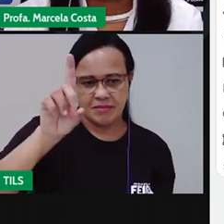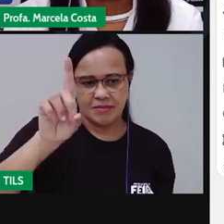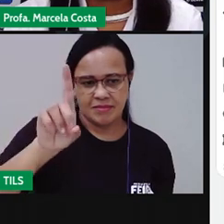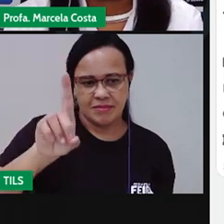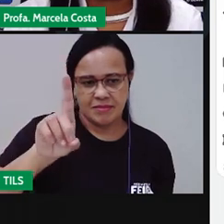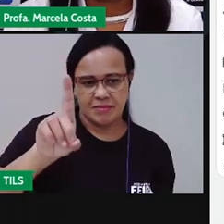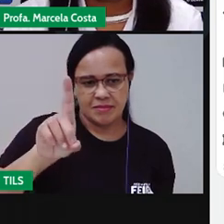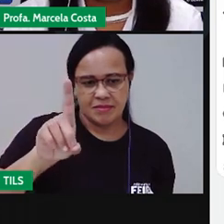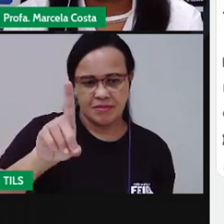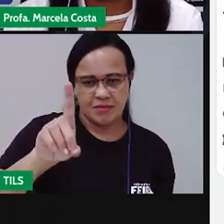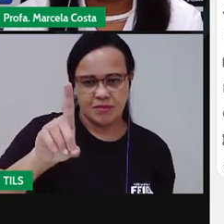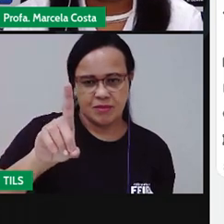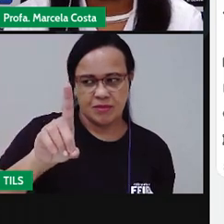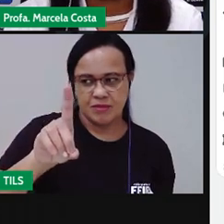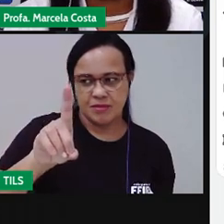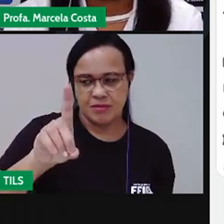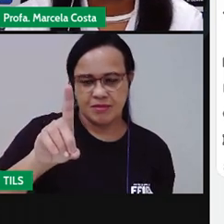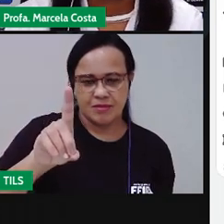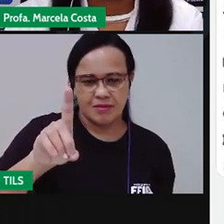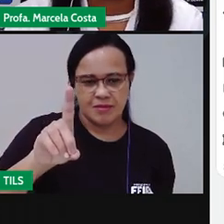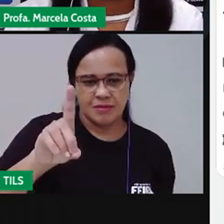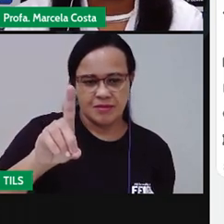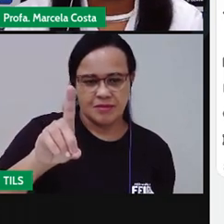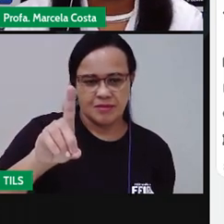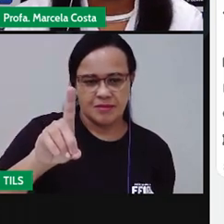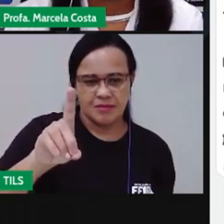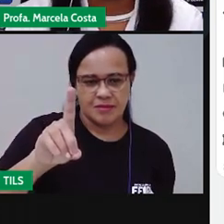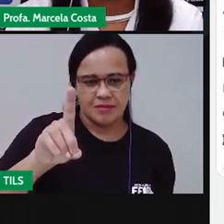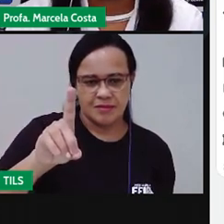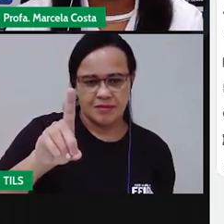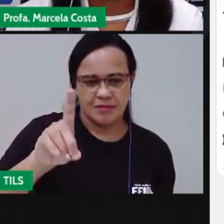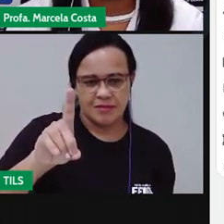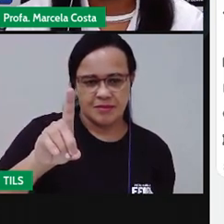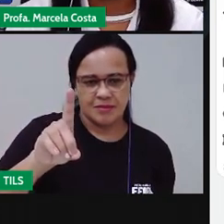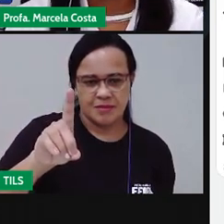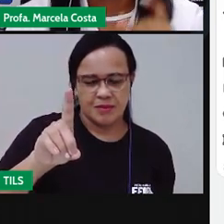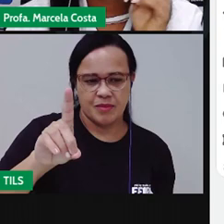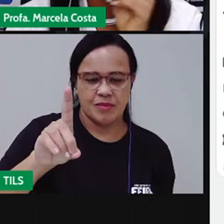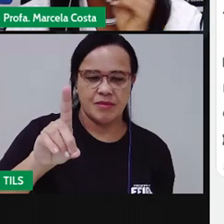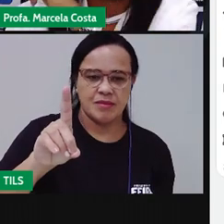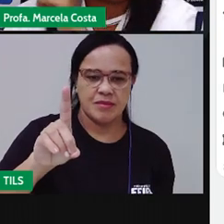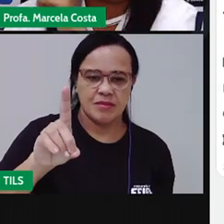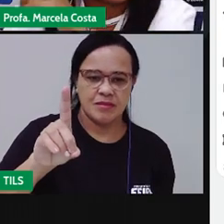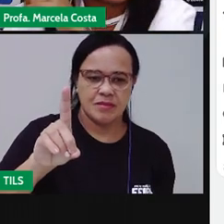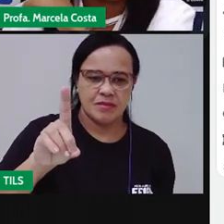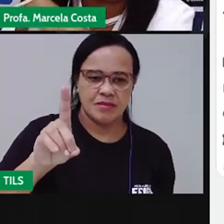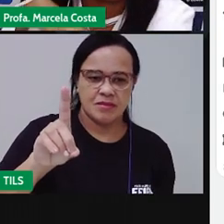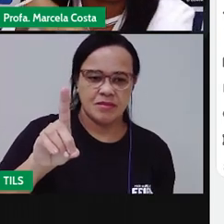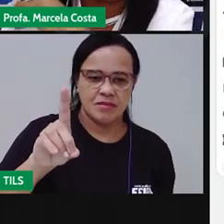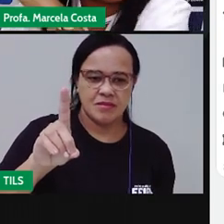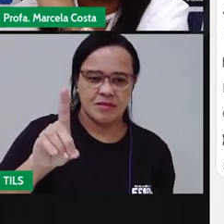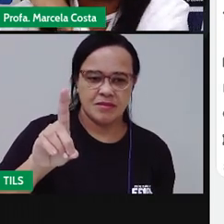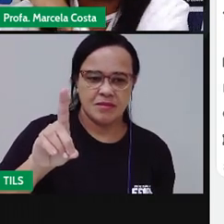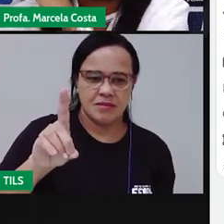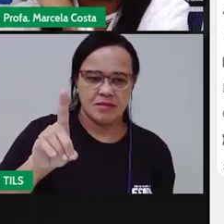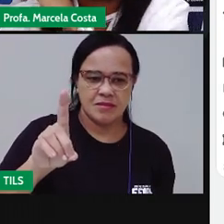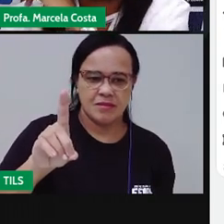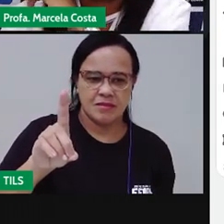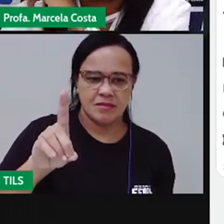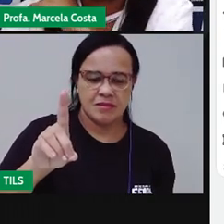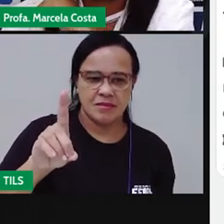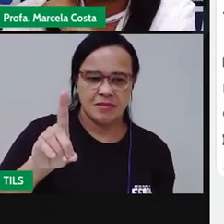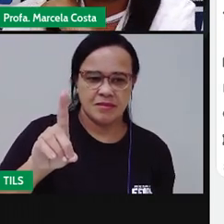Traçado reto para baixo. Vou puxando aqui um círculo para o lado direito. Tá, crianças?